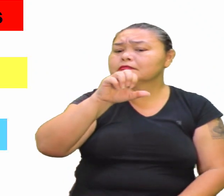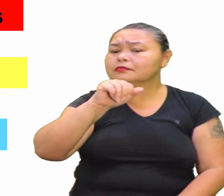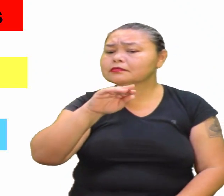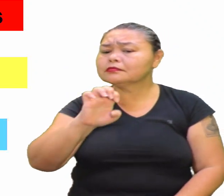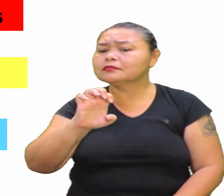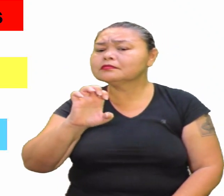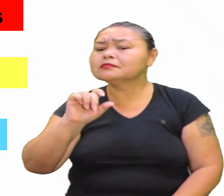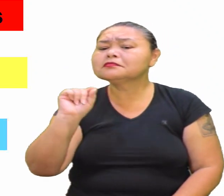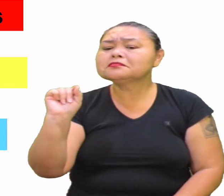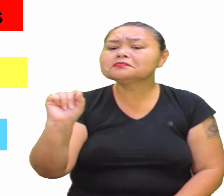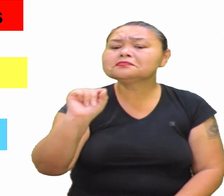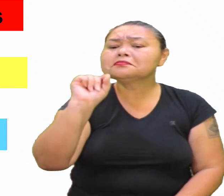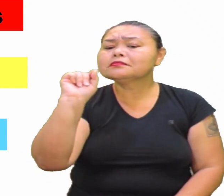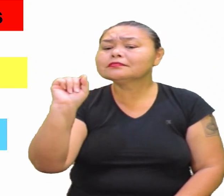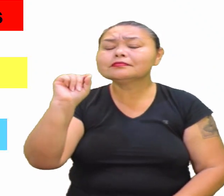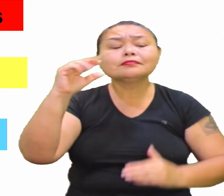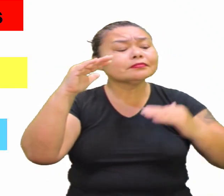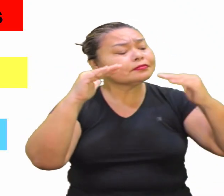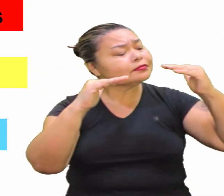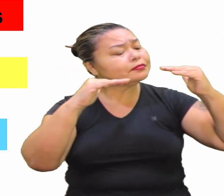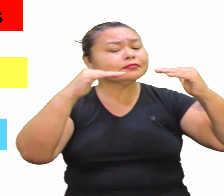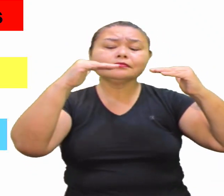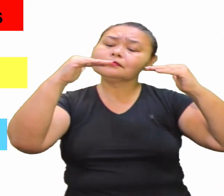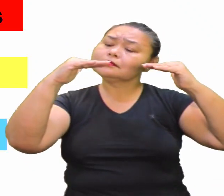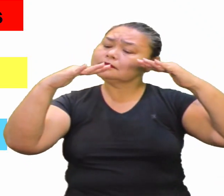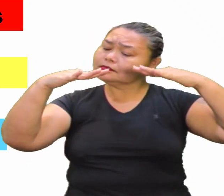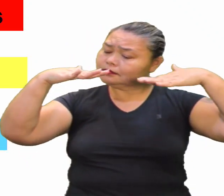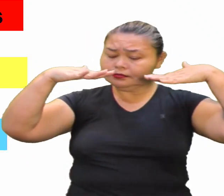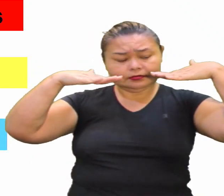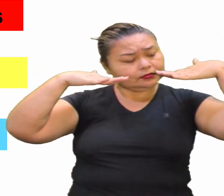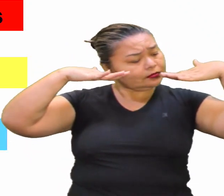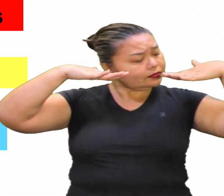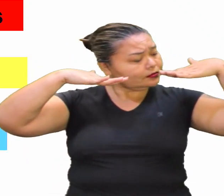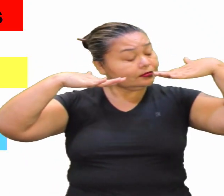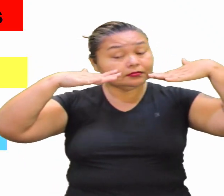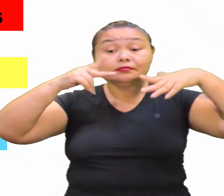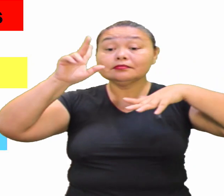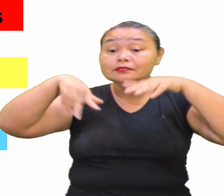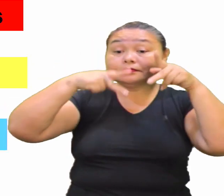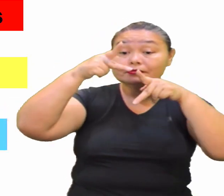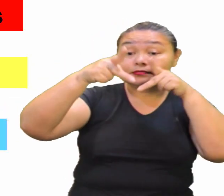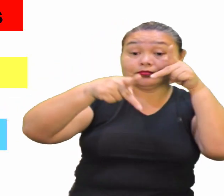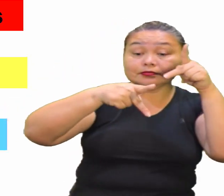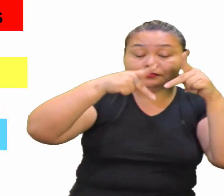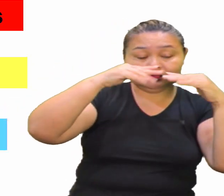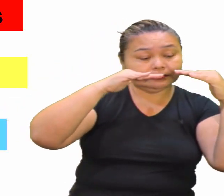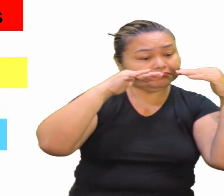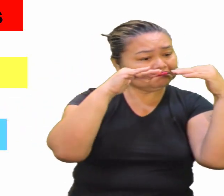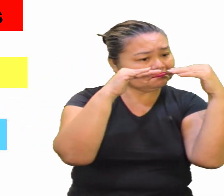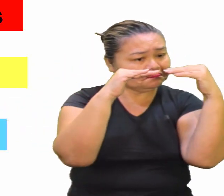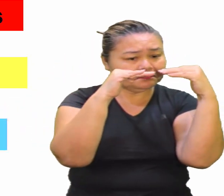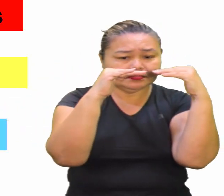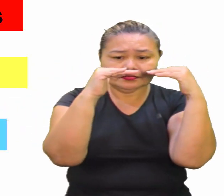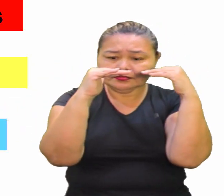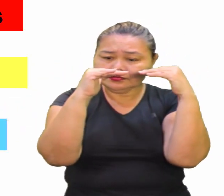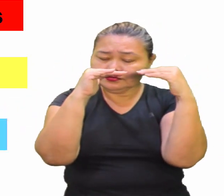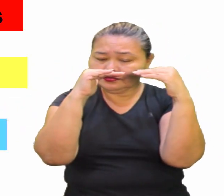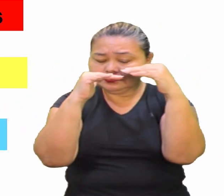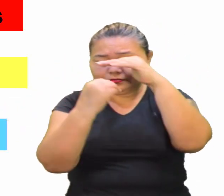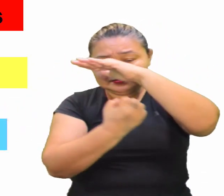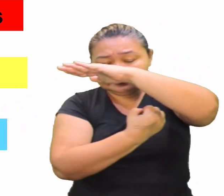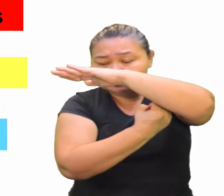O que é o equilíbrio? É o que? A gente pode dizer que é uma população estável É um